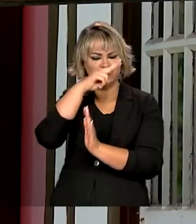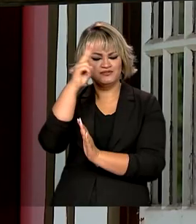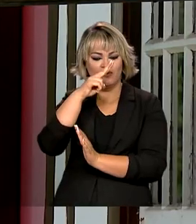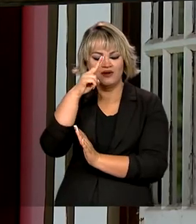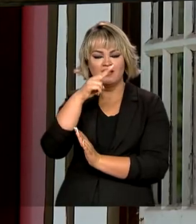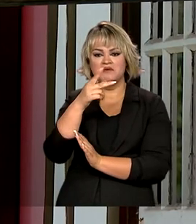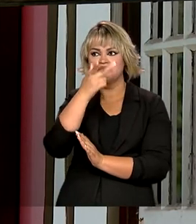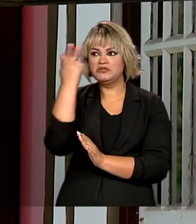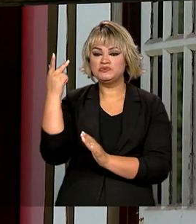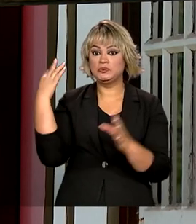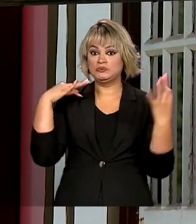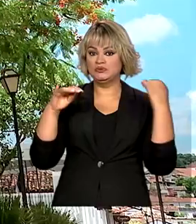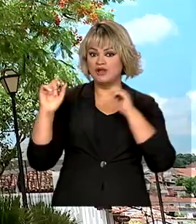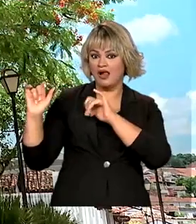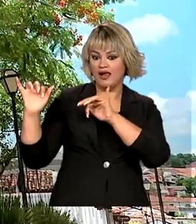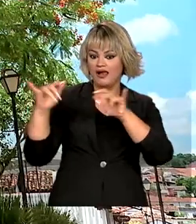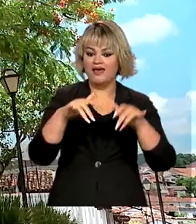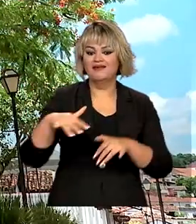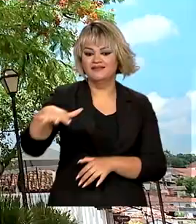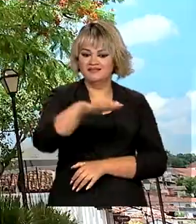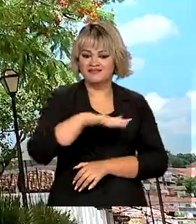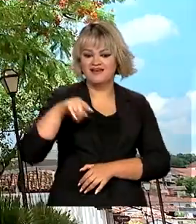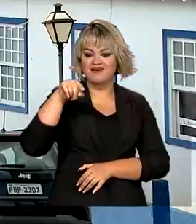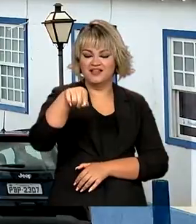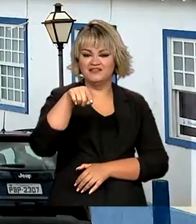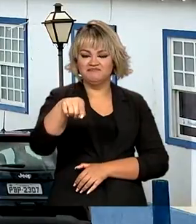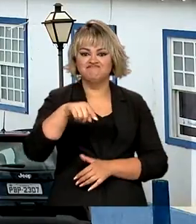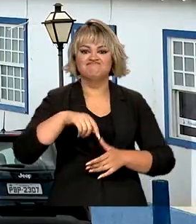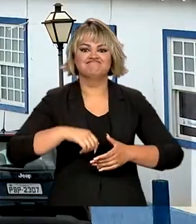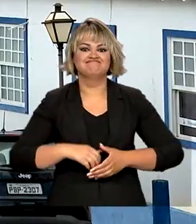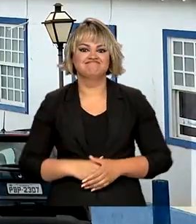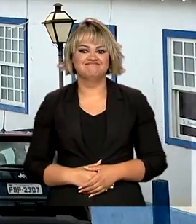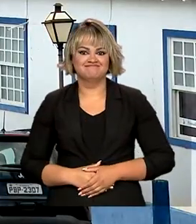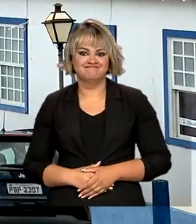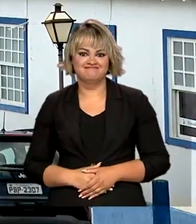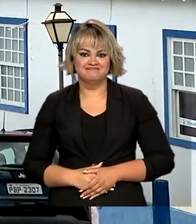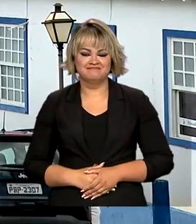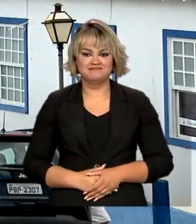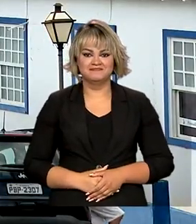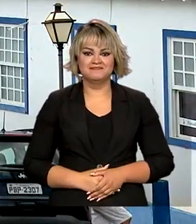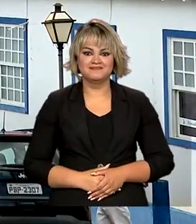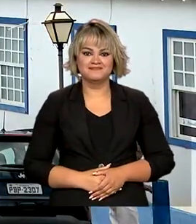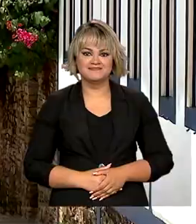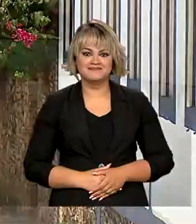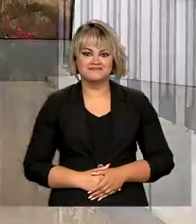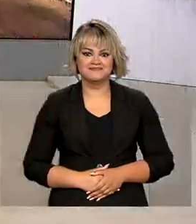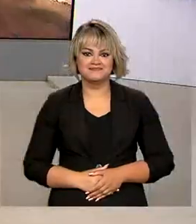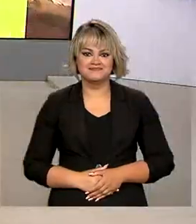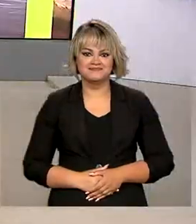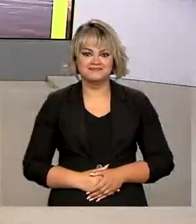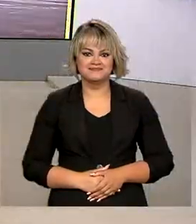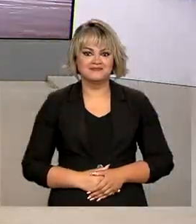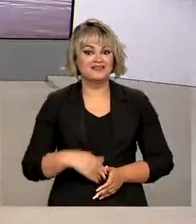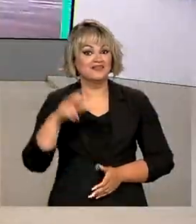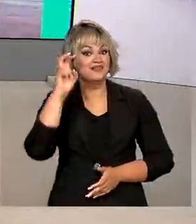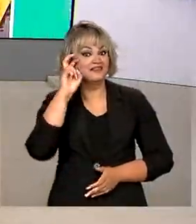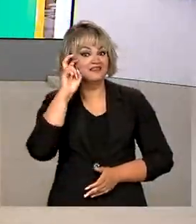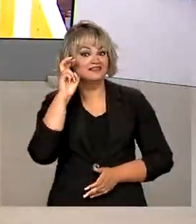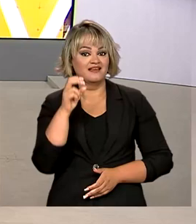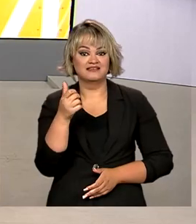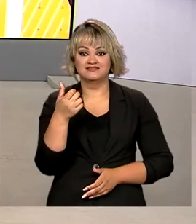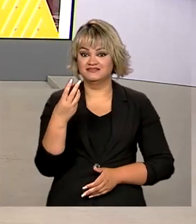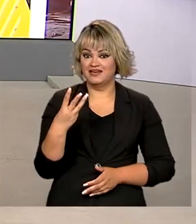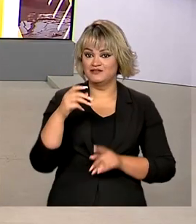Cresce procura por viagens dentro do Brasil e por destinos tombados pelo patrimônio. Quinta-feira,